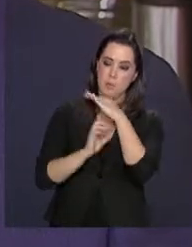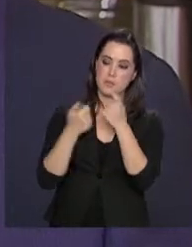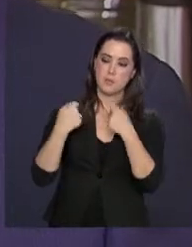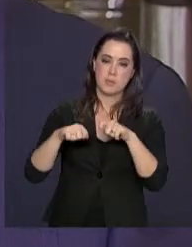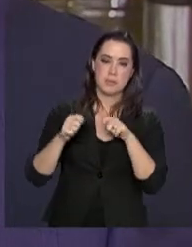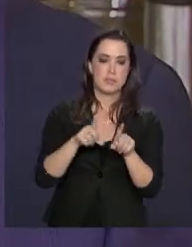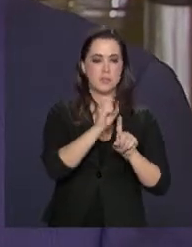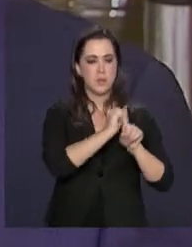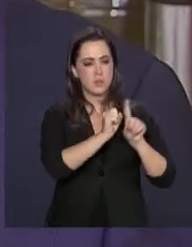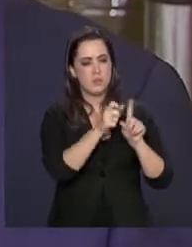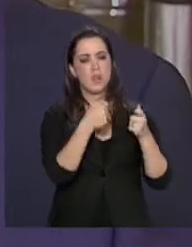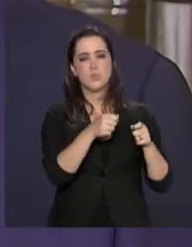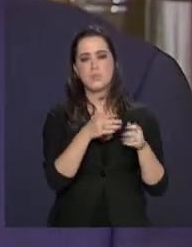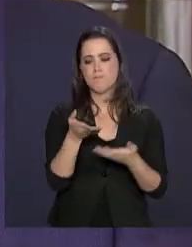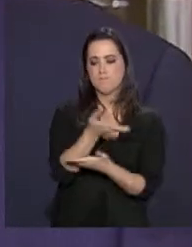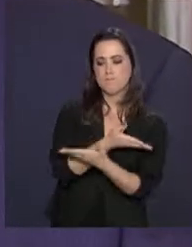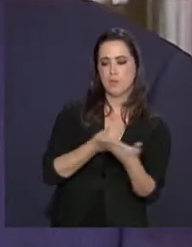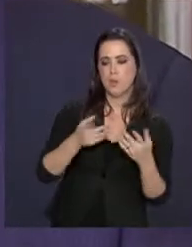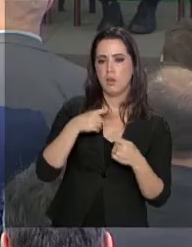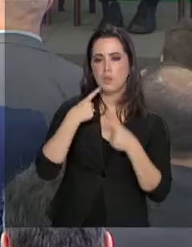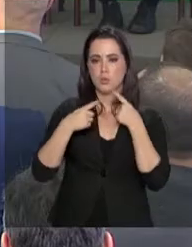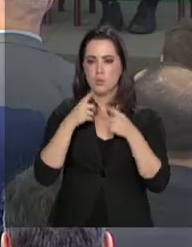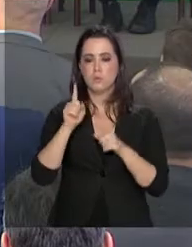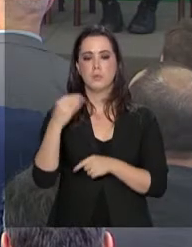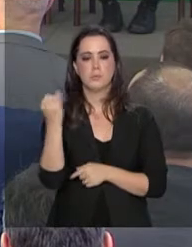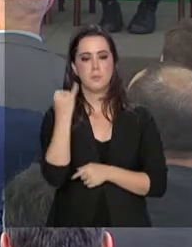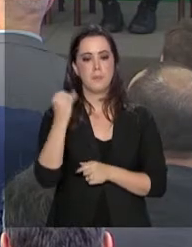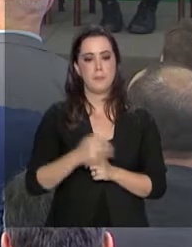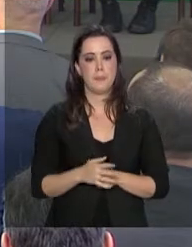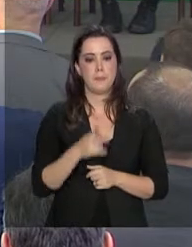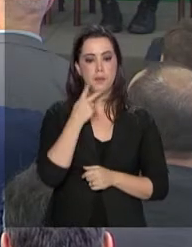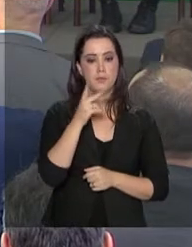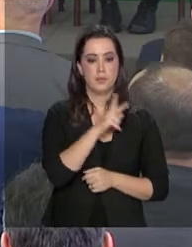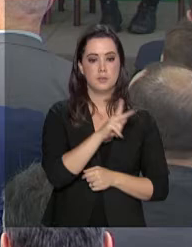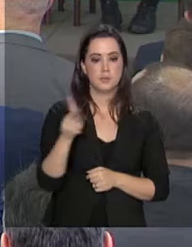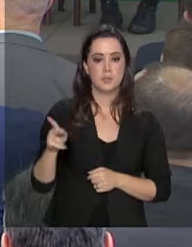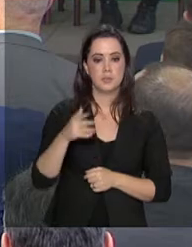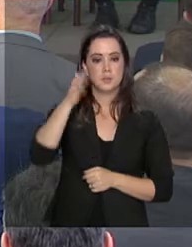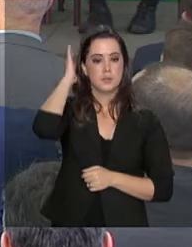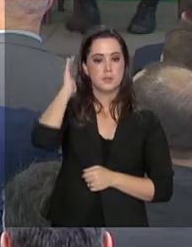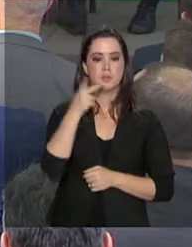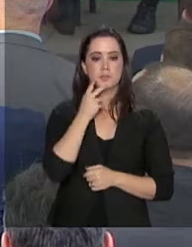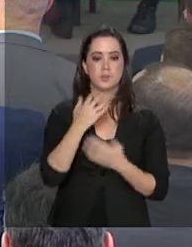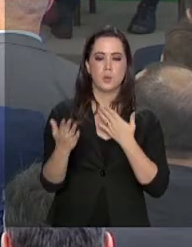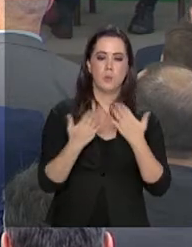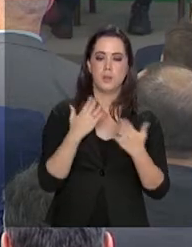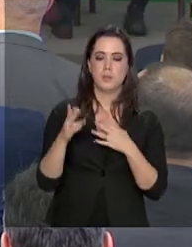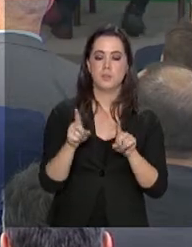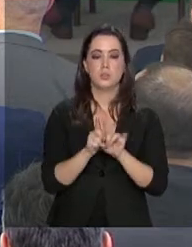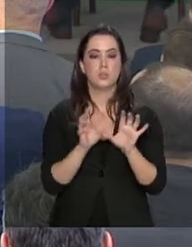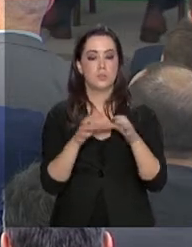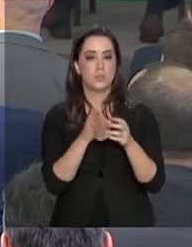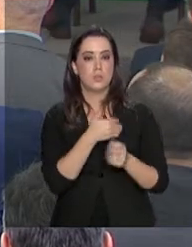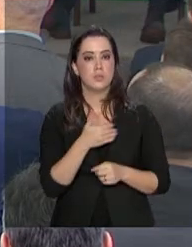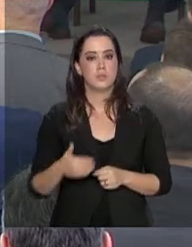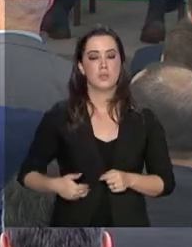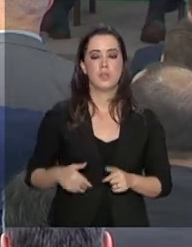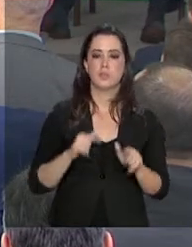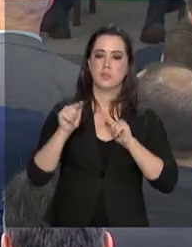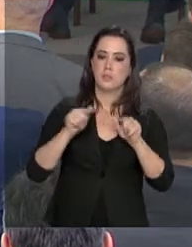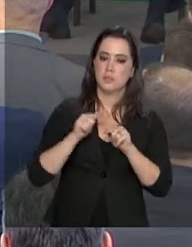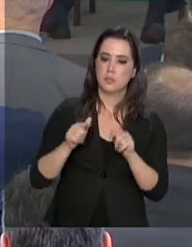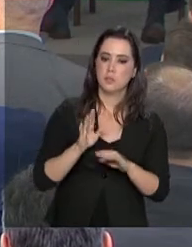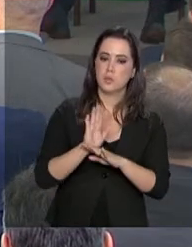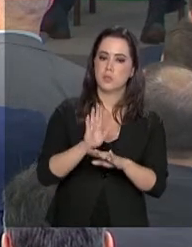da sociedade, né? Nesse diálogo é muito importante. Em seu discurso, o presidente Temer fez um balanço de seu governo e ações